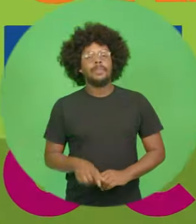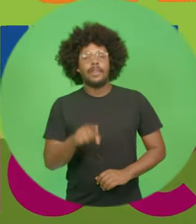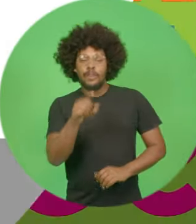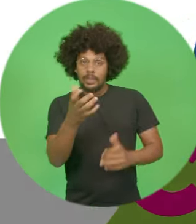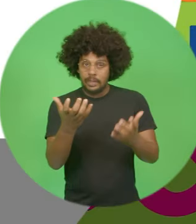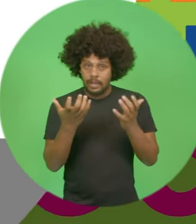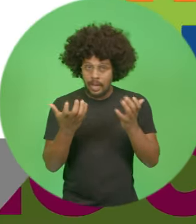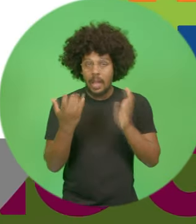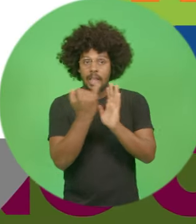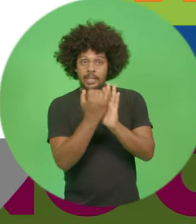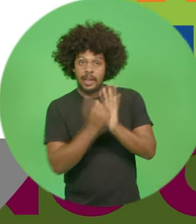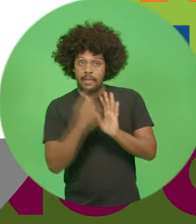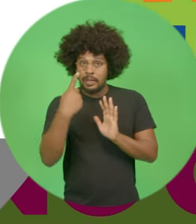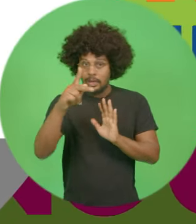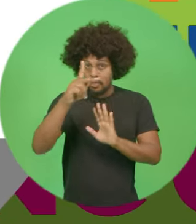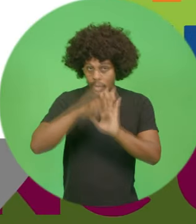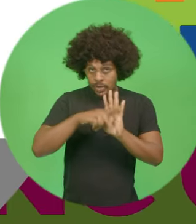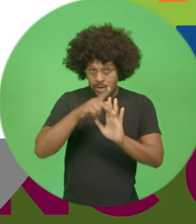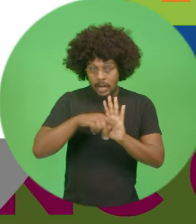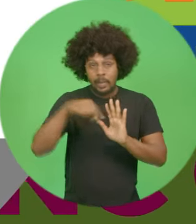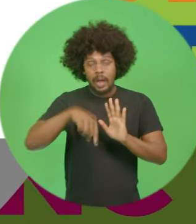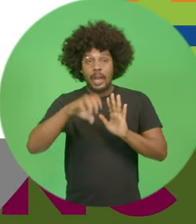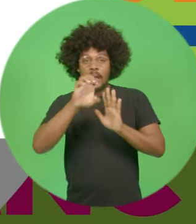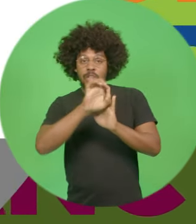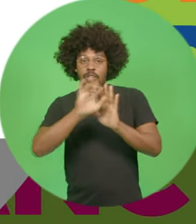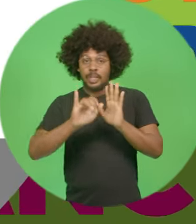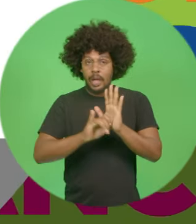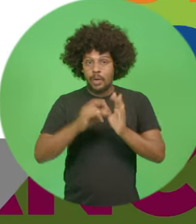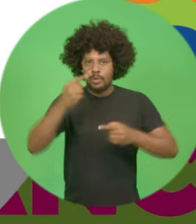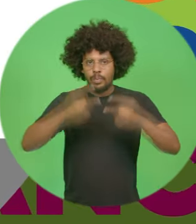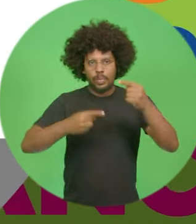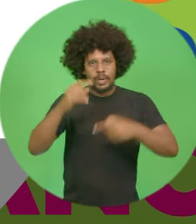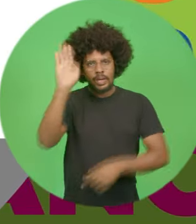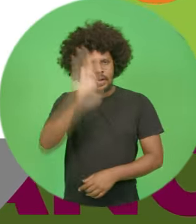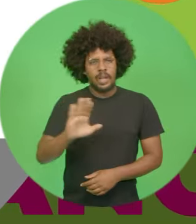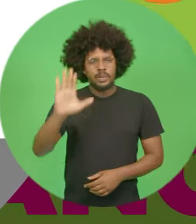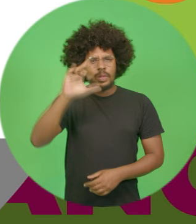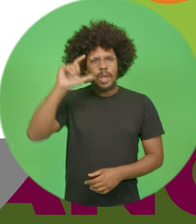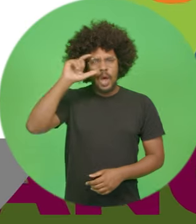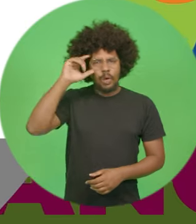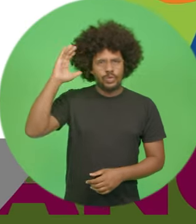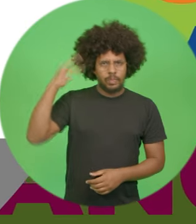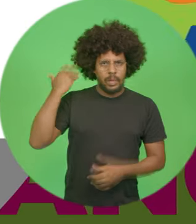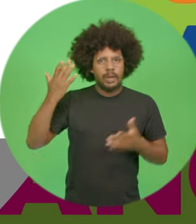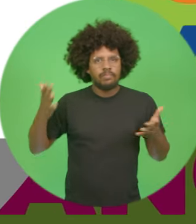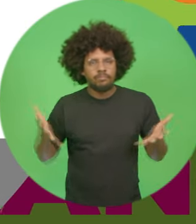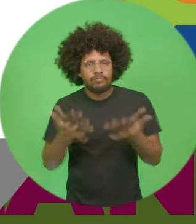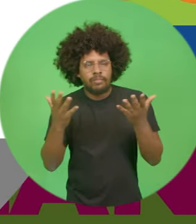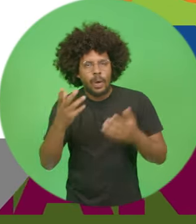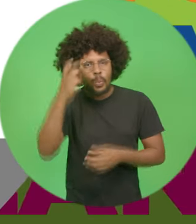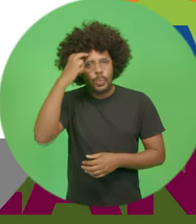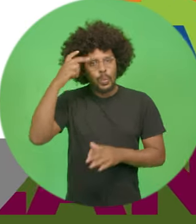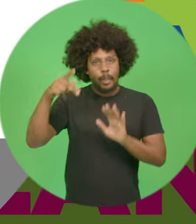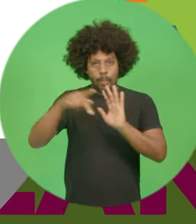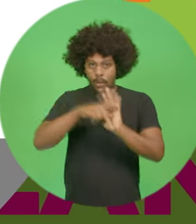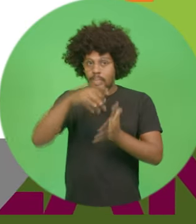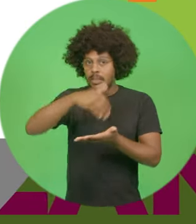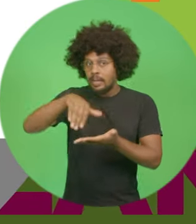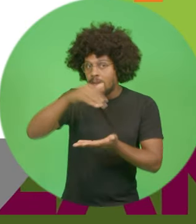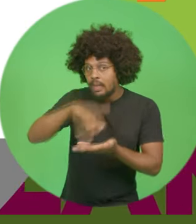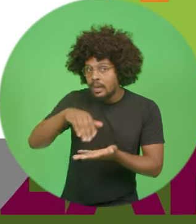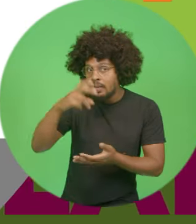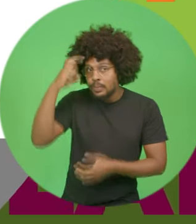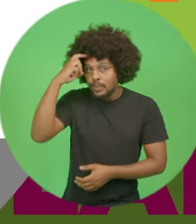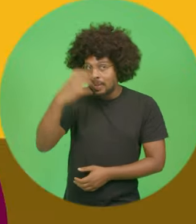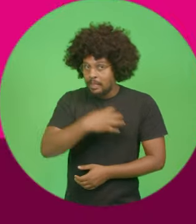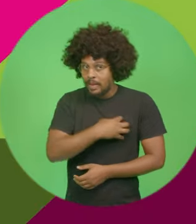Quer inscrever o seu projeto nos editais da Política Nacional Aldir Blanc de Fomento à Cultura da Secretaria de Cultura